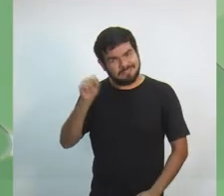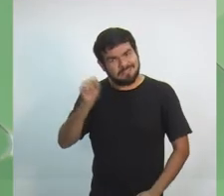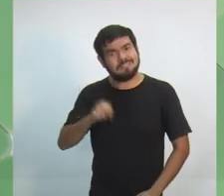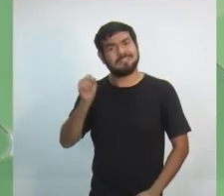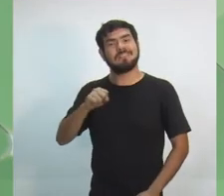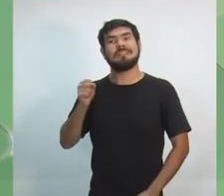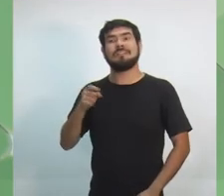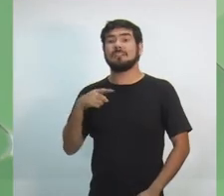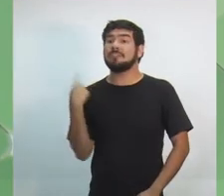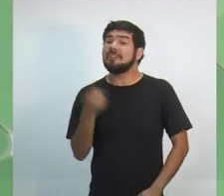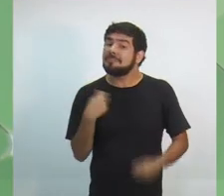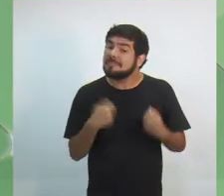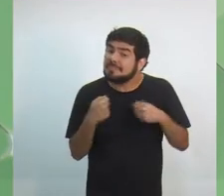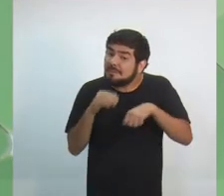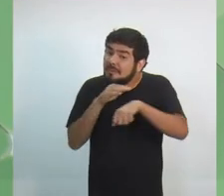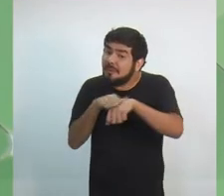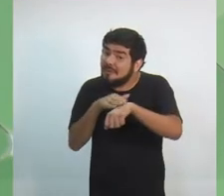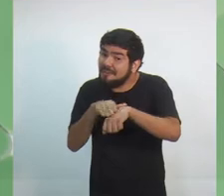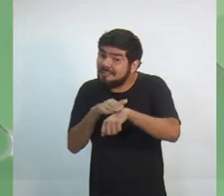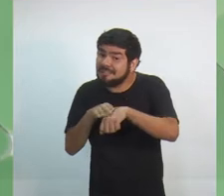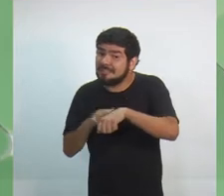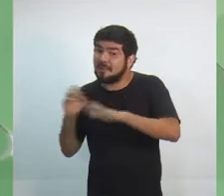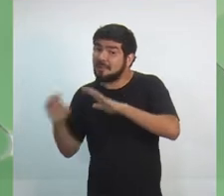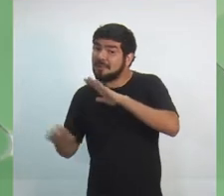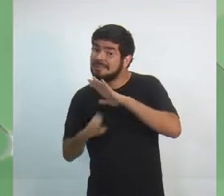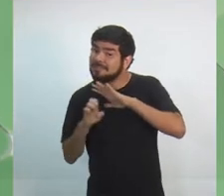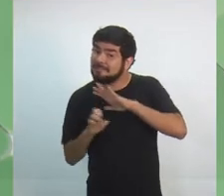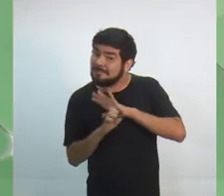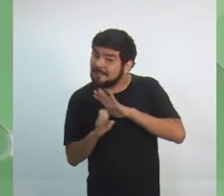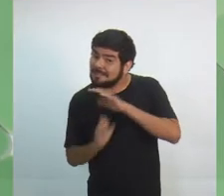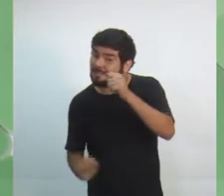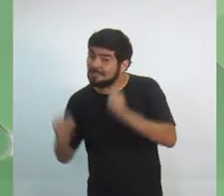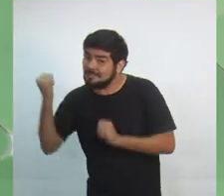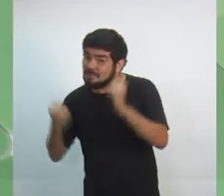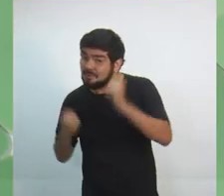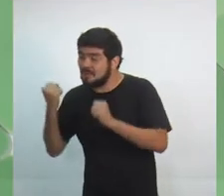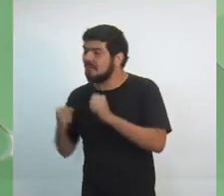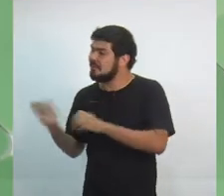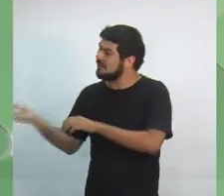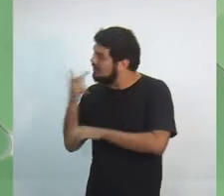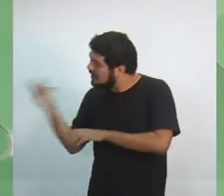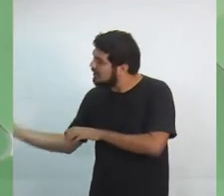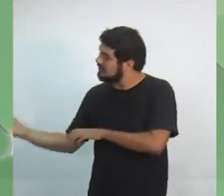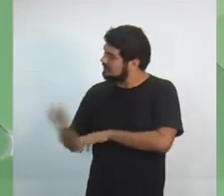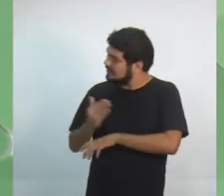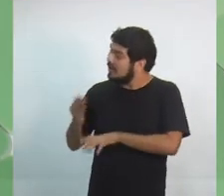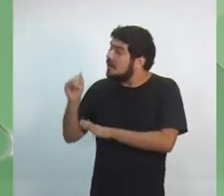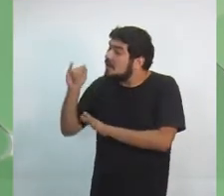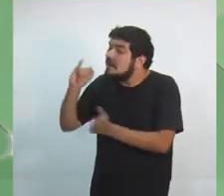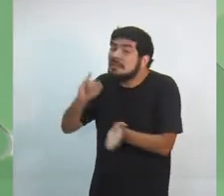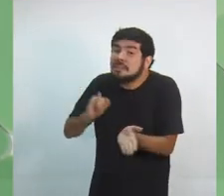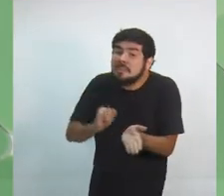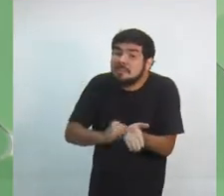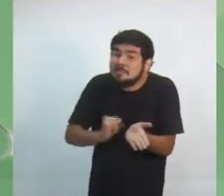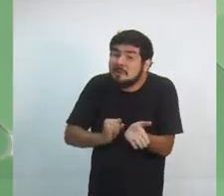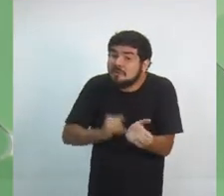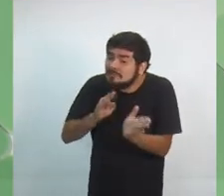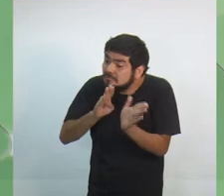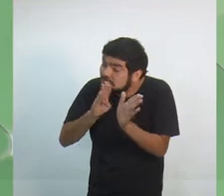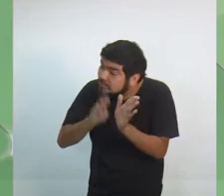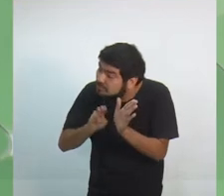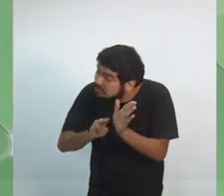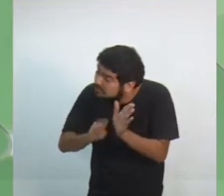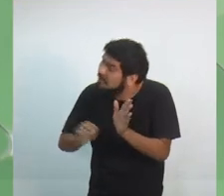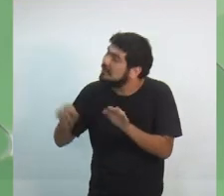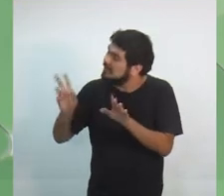Conversar com as empresas do Distrito Industrial, dizer que tem uma contrapartida, sim. Na hora que nós estamos dando as isenções, nós temos que exigir que